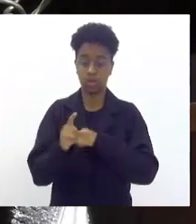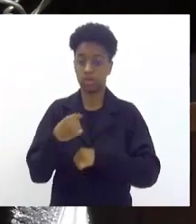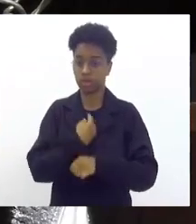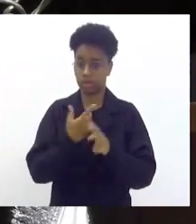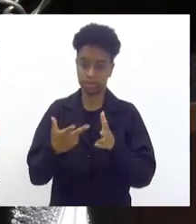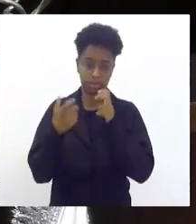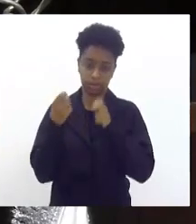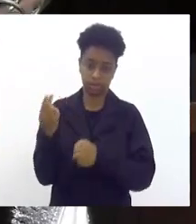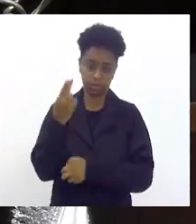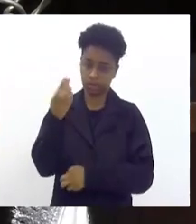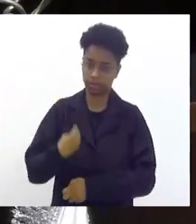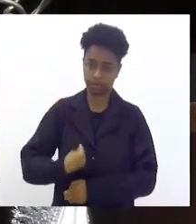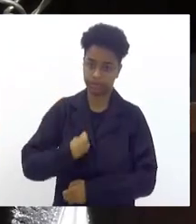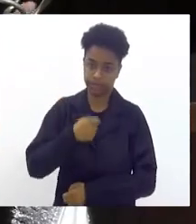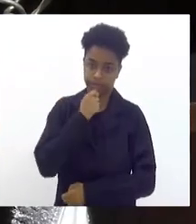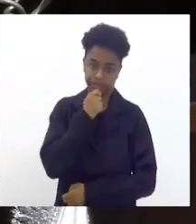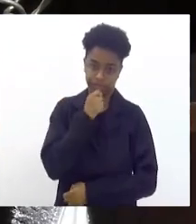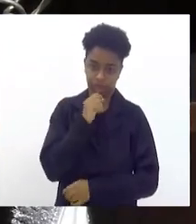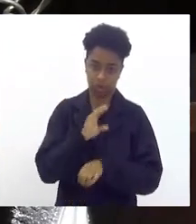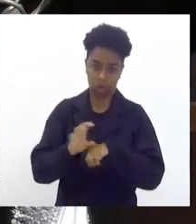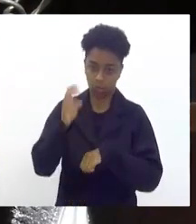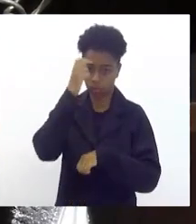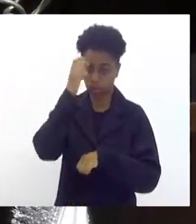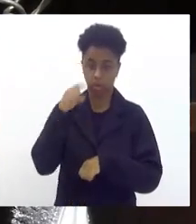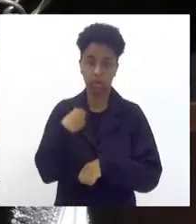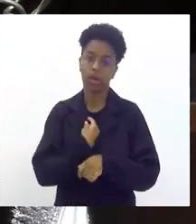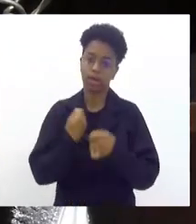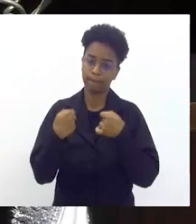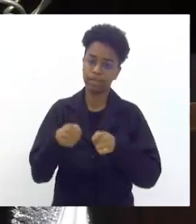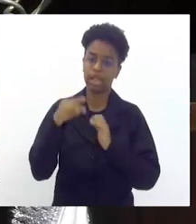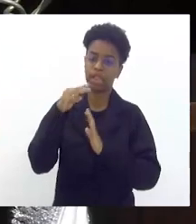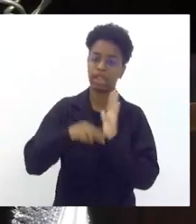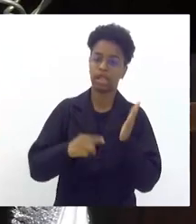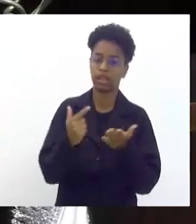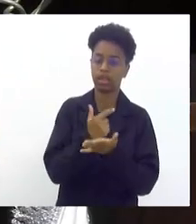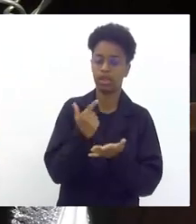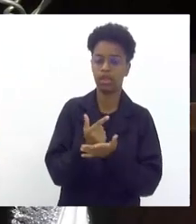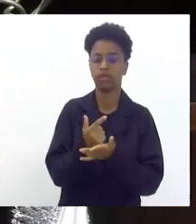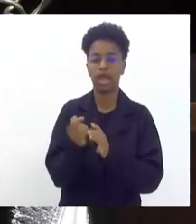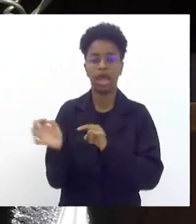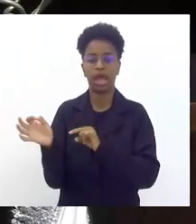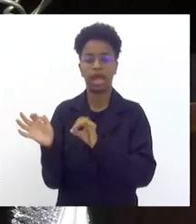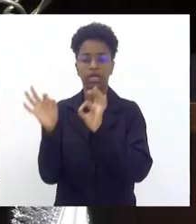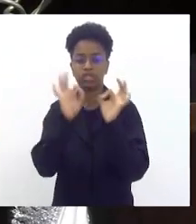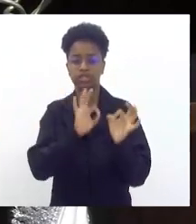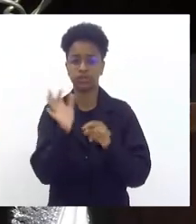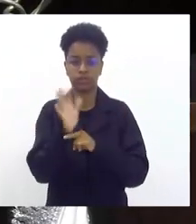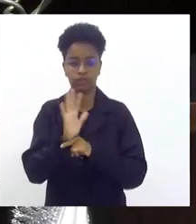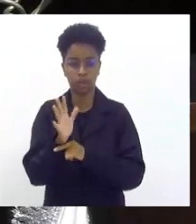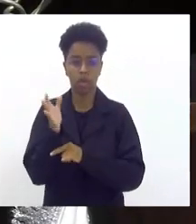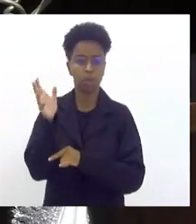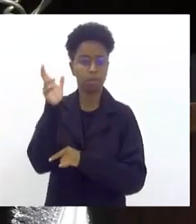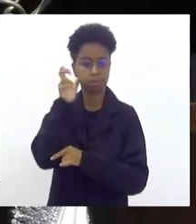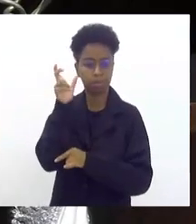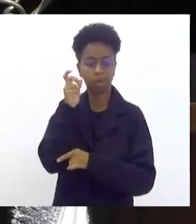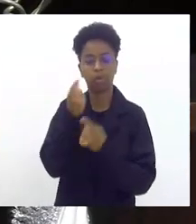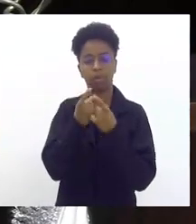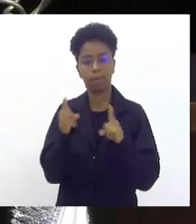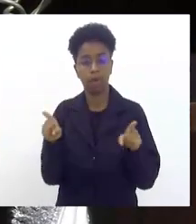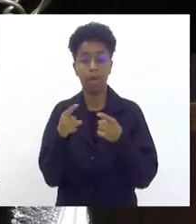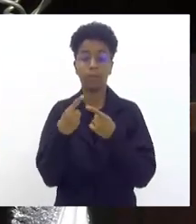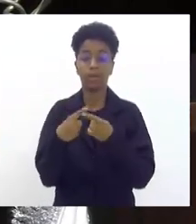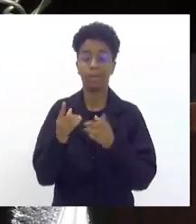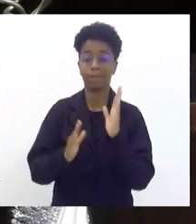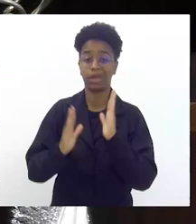precisava ler um livro a gente precisava assistir um filme a gente precisava ouvir uma boa música porque no tempo do